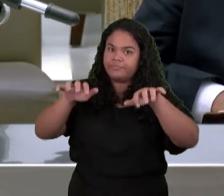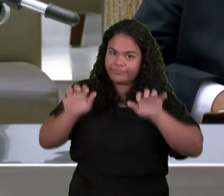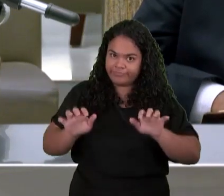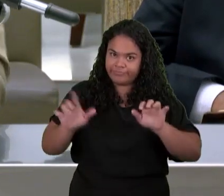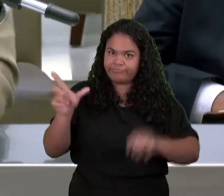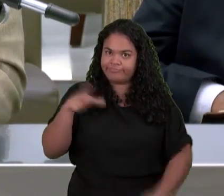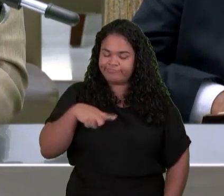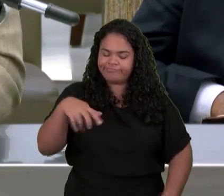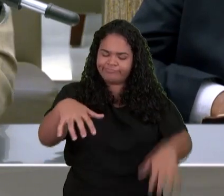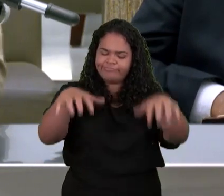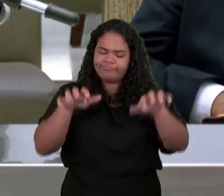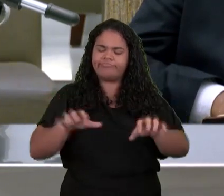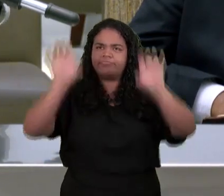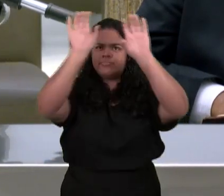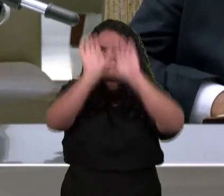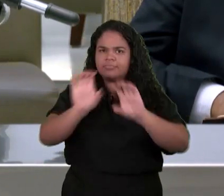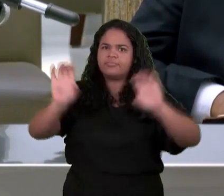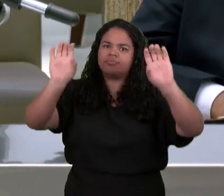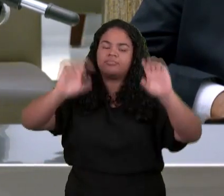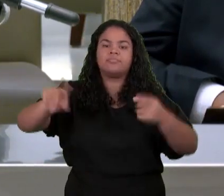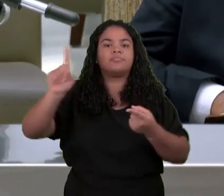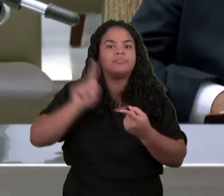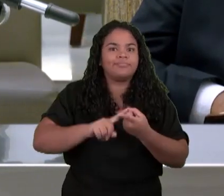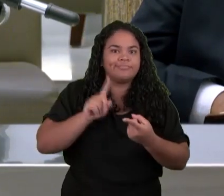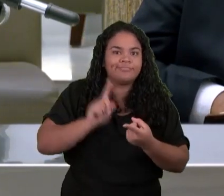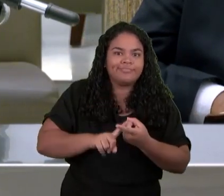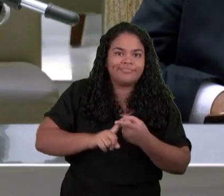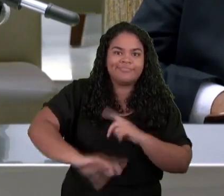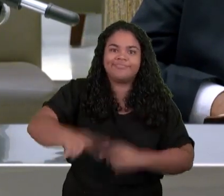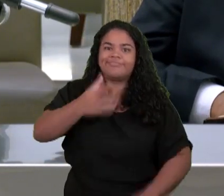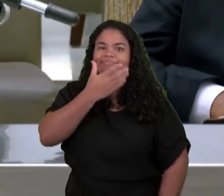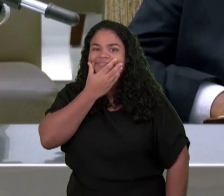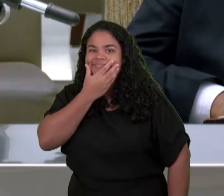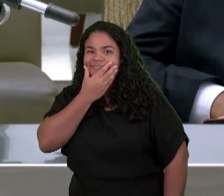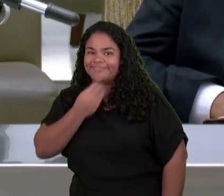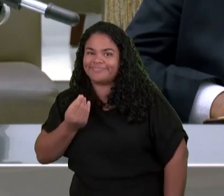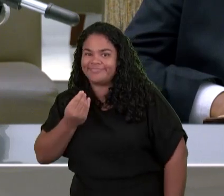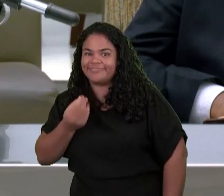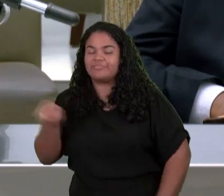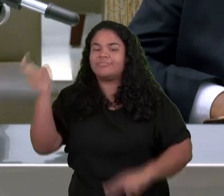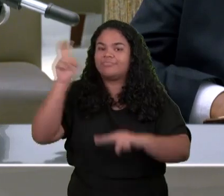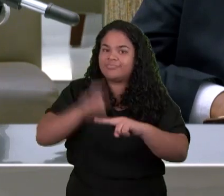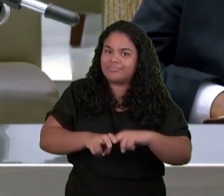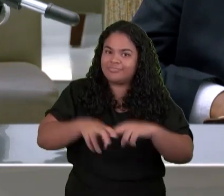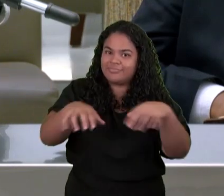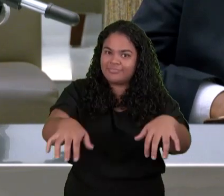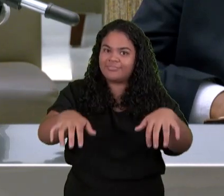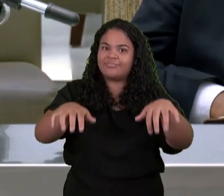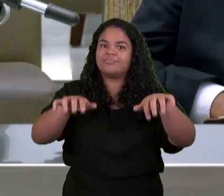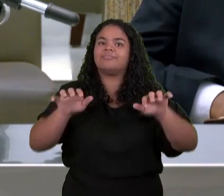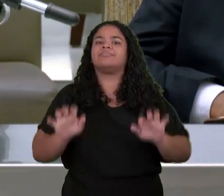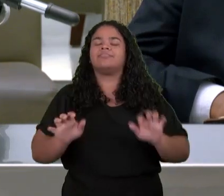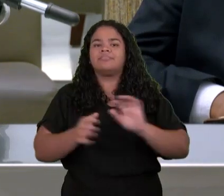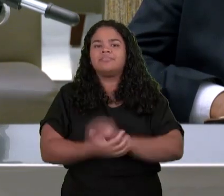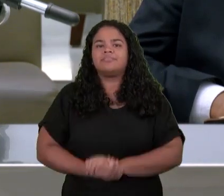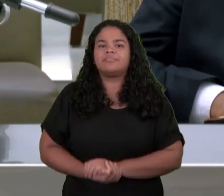Ele diz Que havia um ser Que ele não Consegue Descrever E ele diz Um